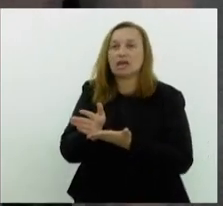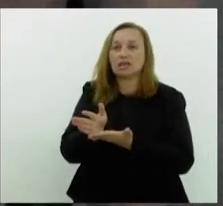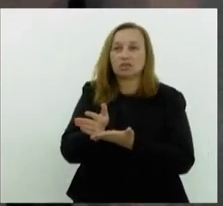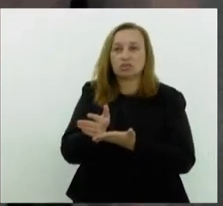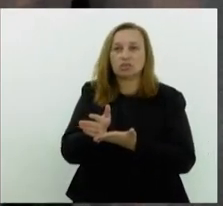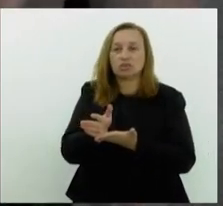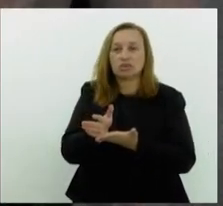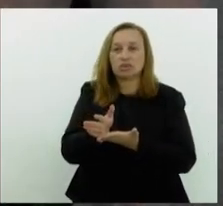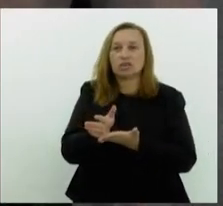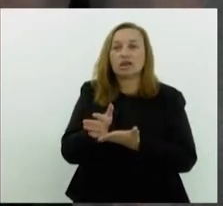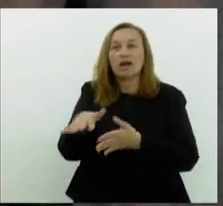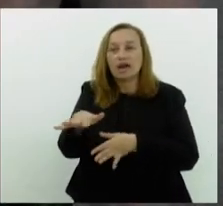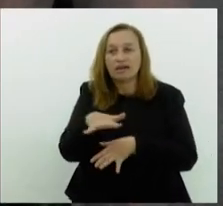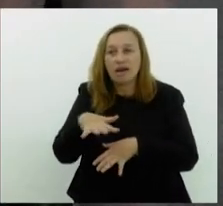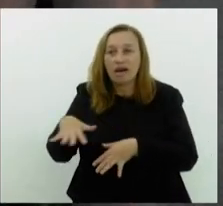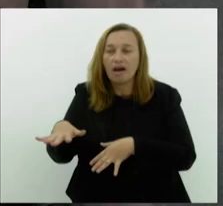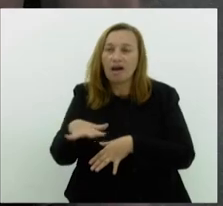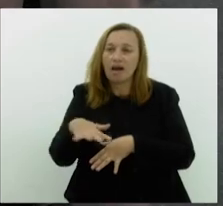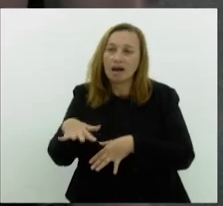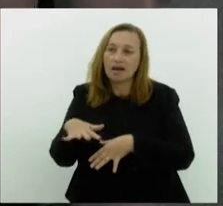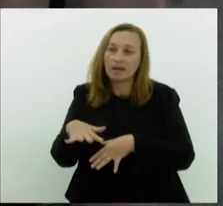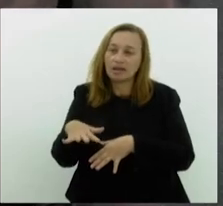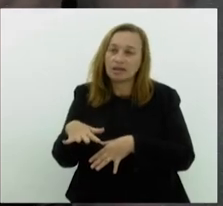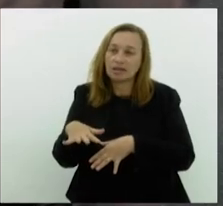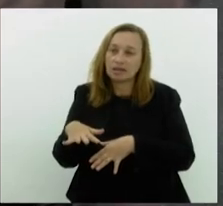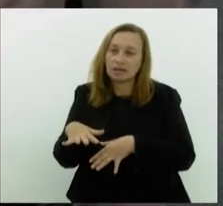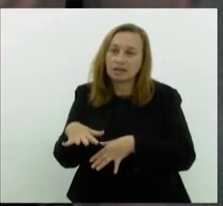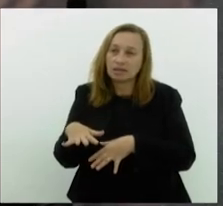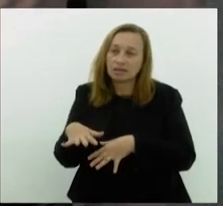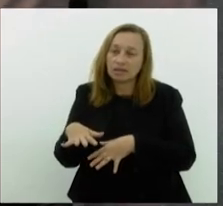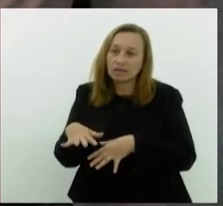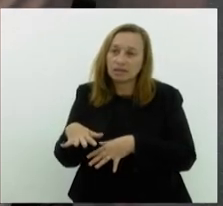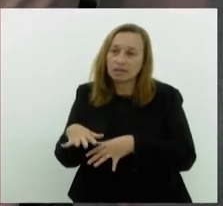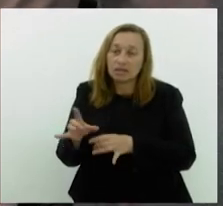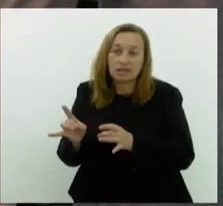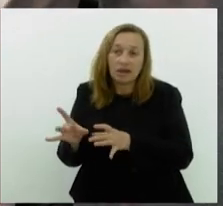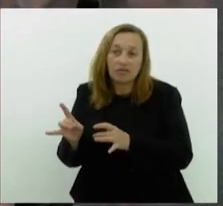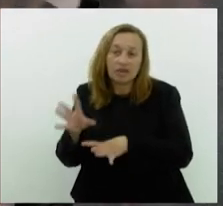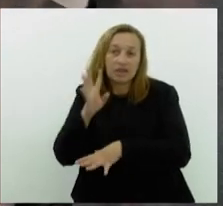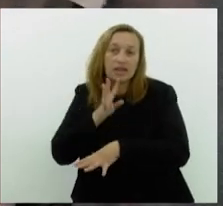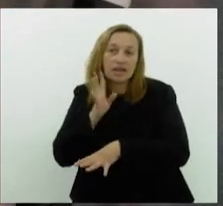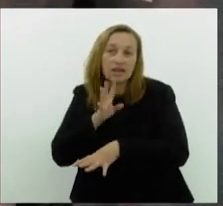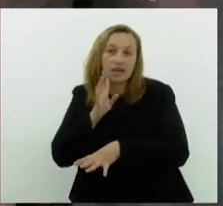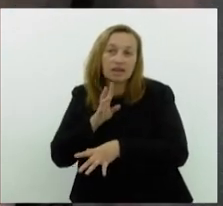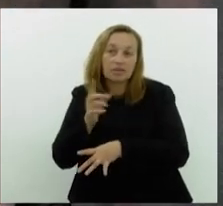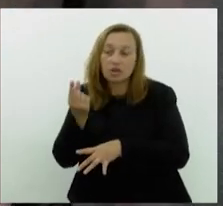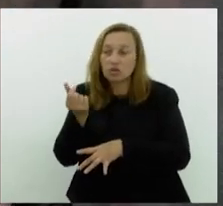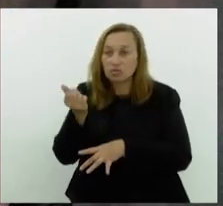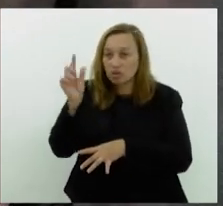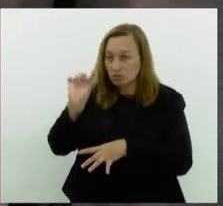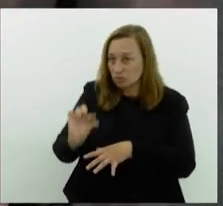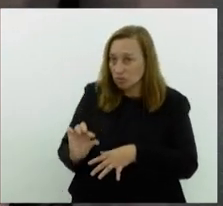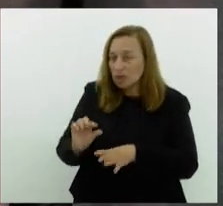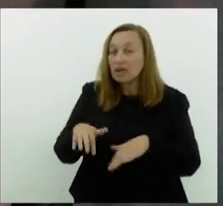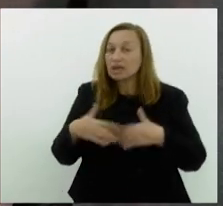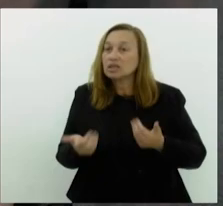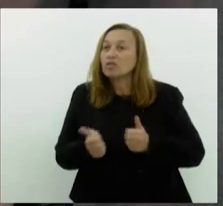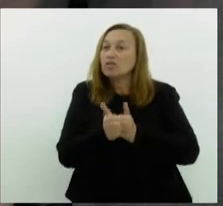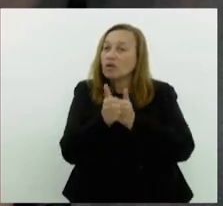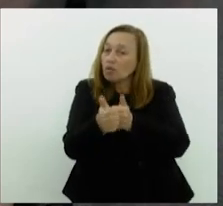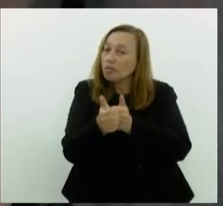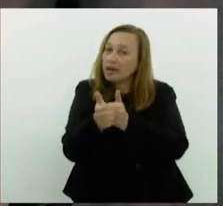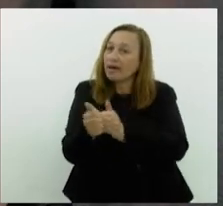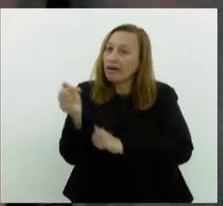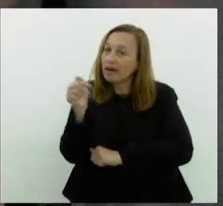entrando no mercado legal sobre o olhar da redução dos preços, então, eu vou acompanhar